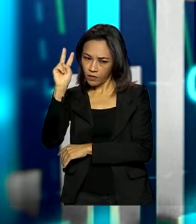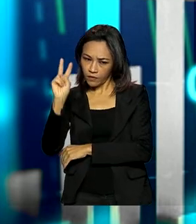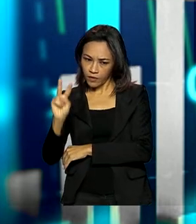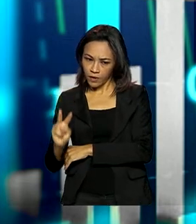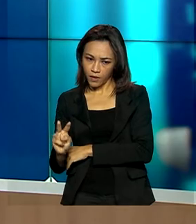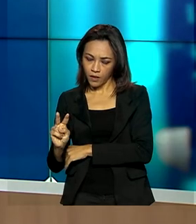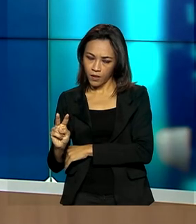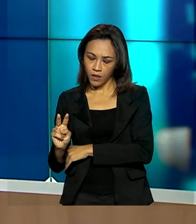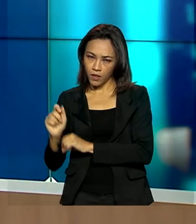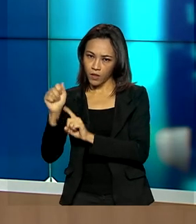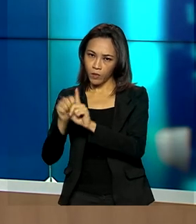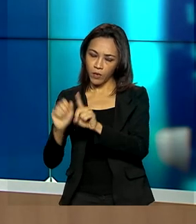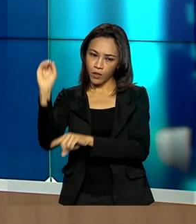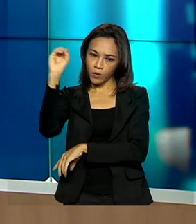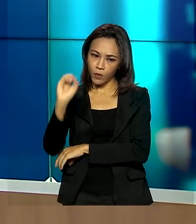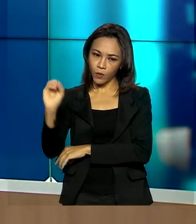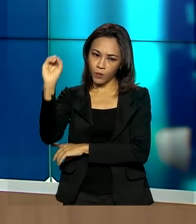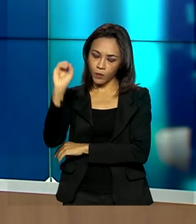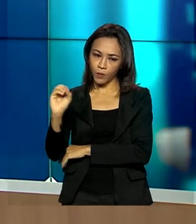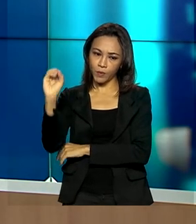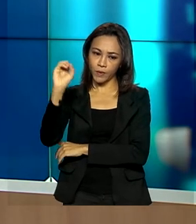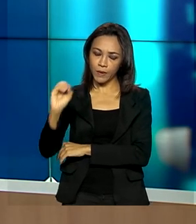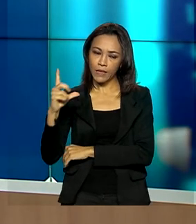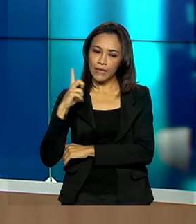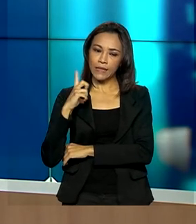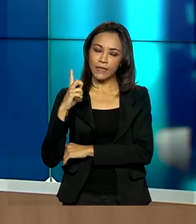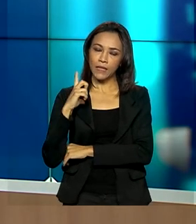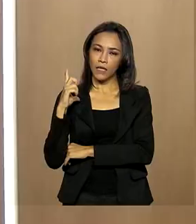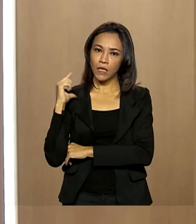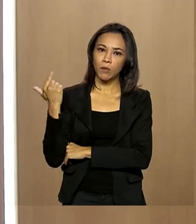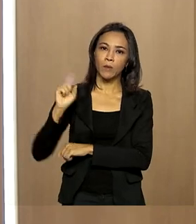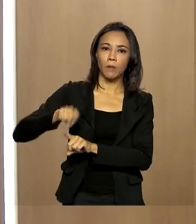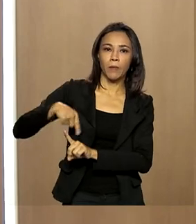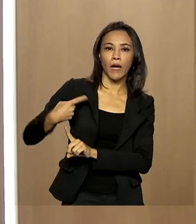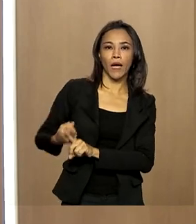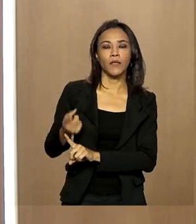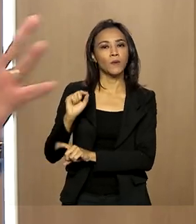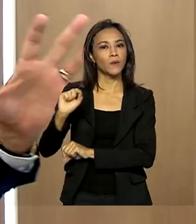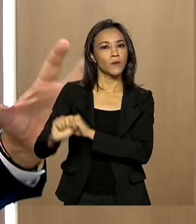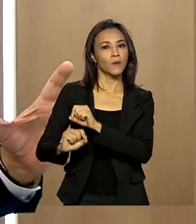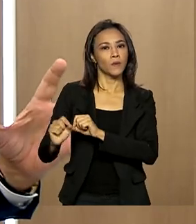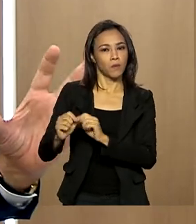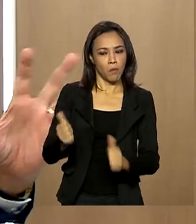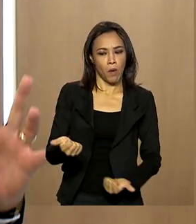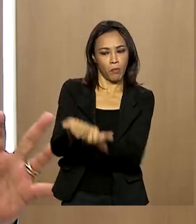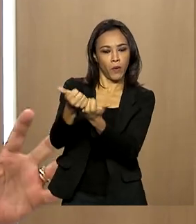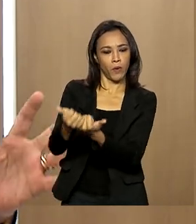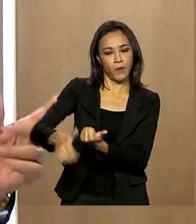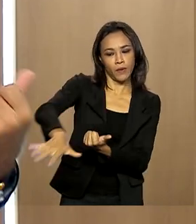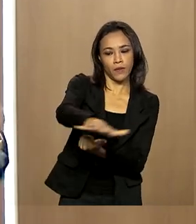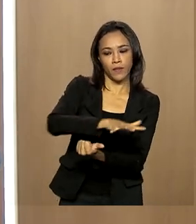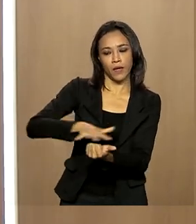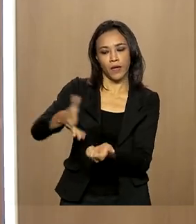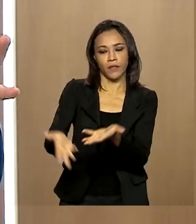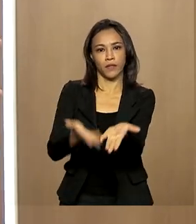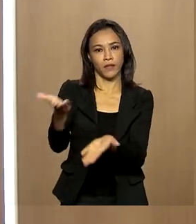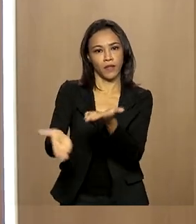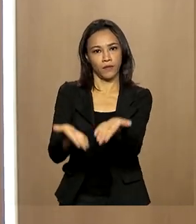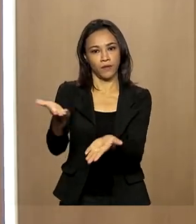outubro é que nós temos mais uma vez o fortalecimento do setor de comércio e serviço, que nós chamamos aqui dos nossos irmãos